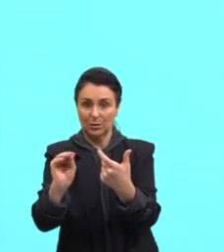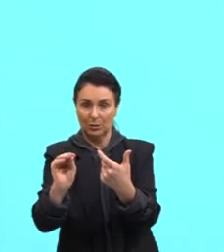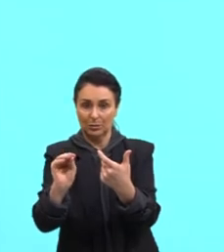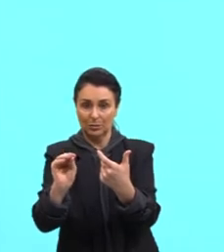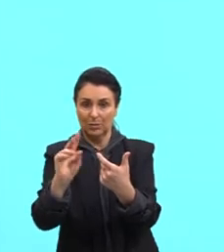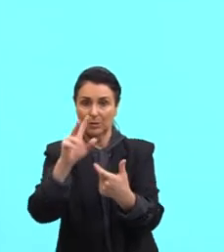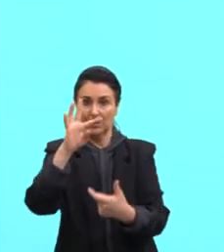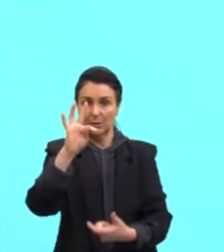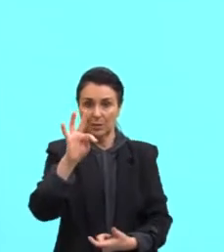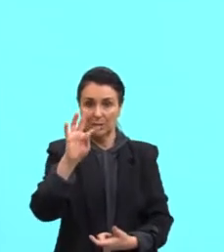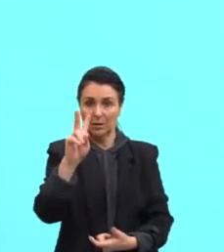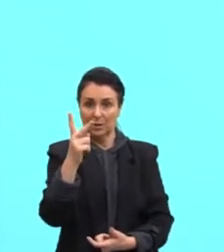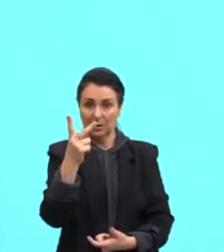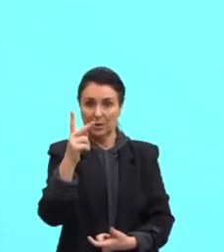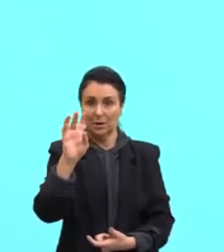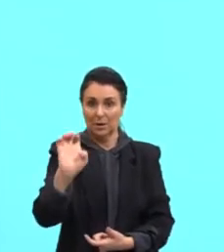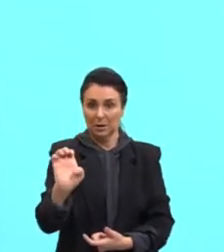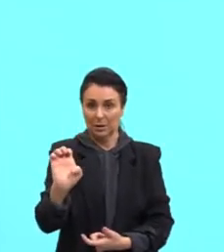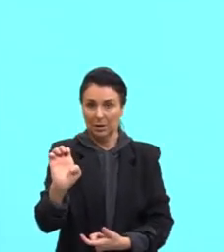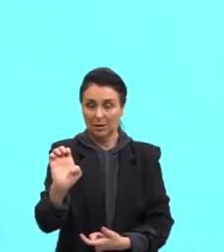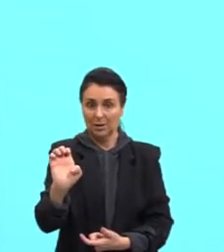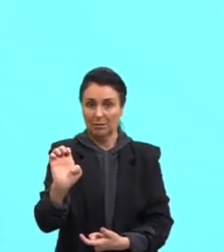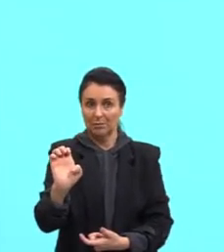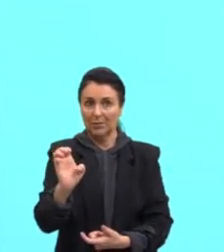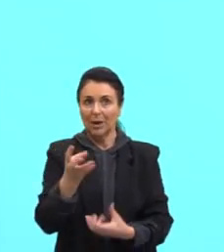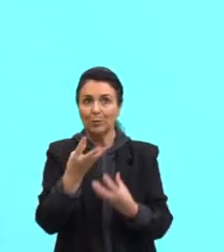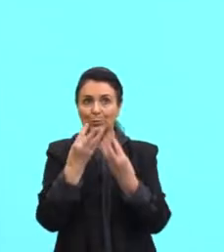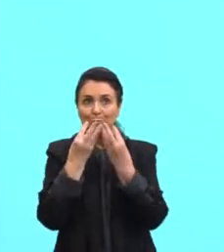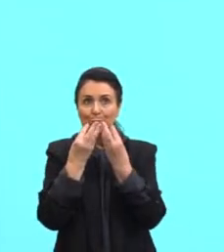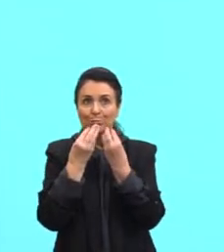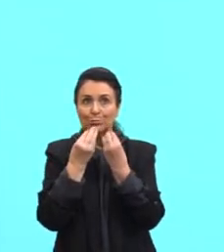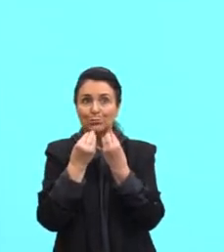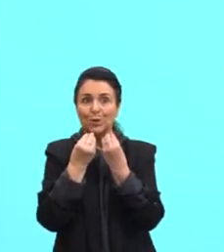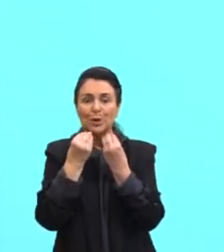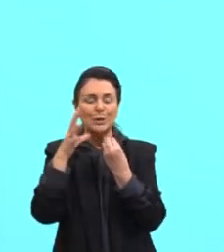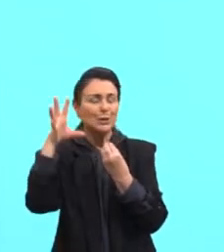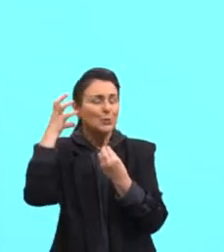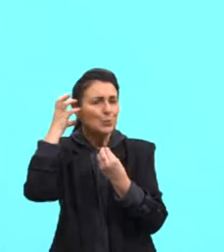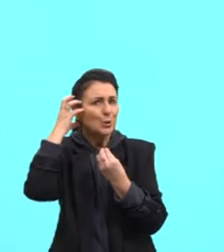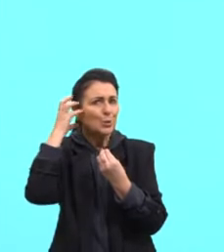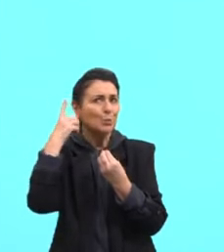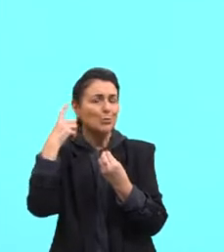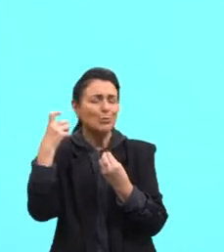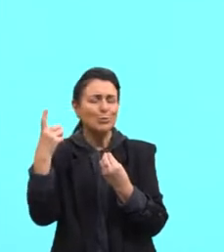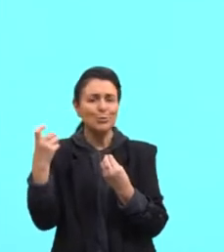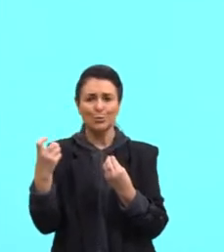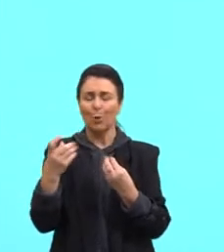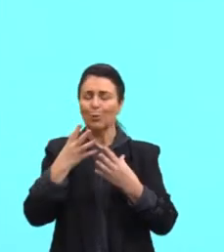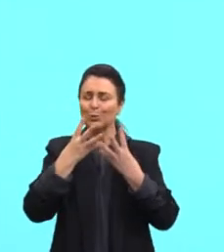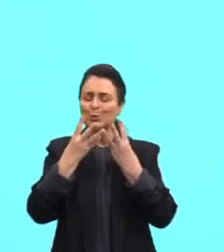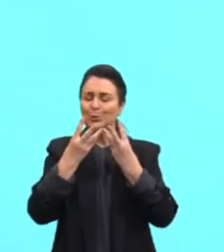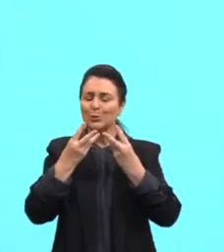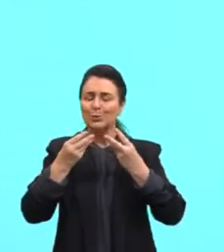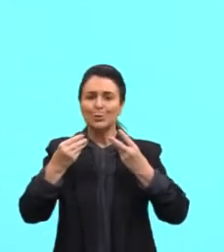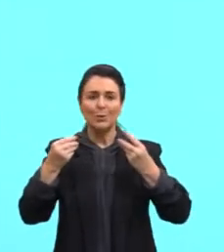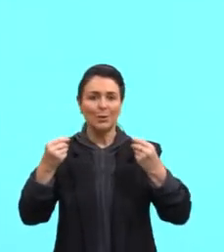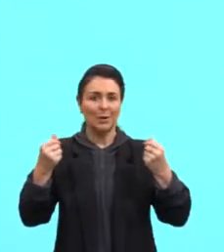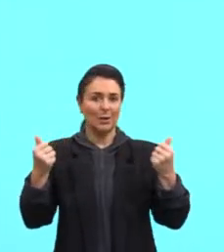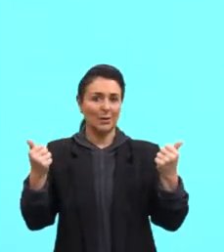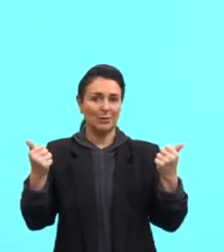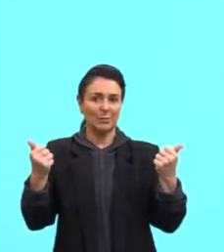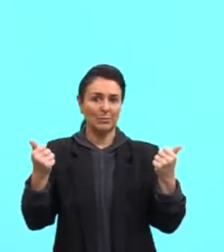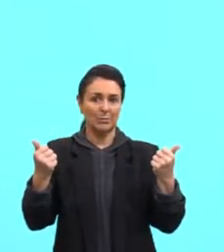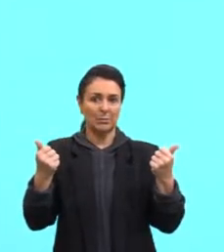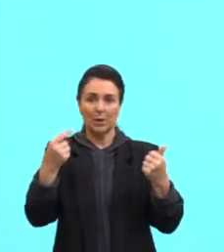D, D, leveza se pronuncia, D, se repete muitas vezes ao longo do texto. Essa é outra dica, pessoal.